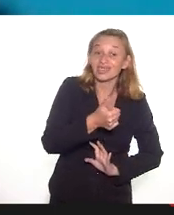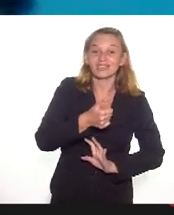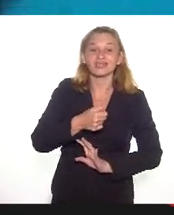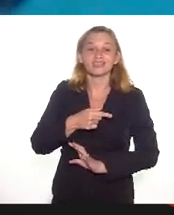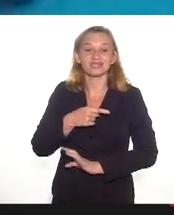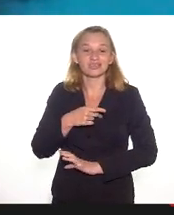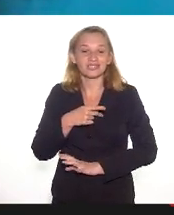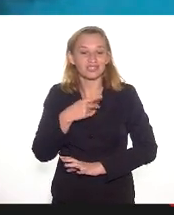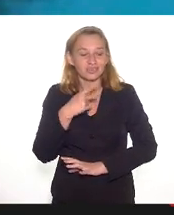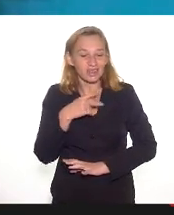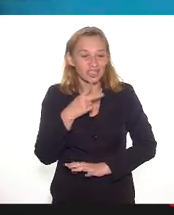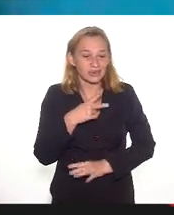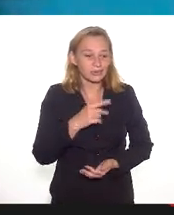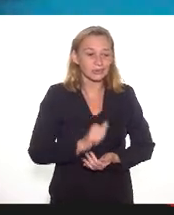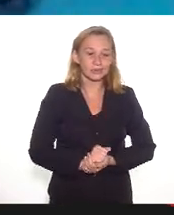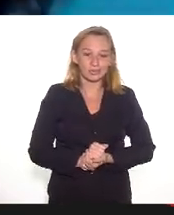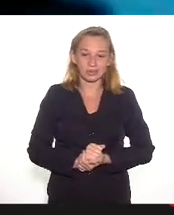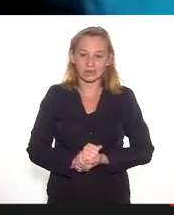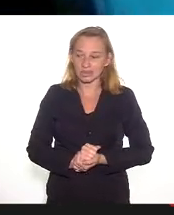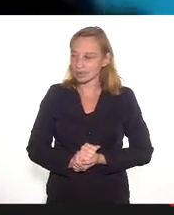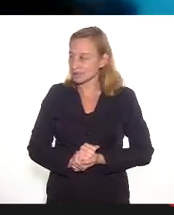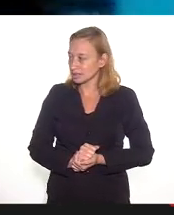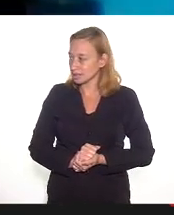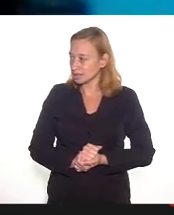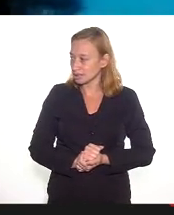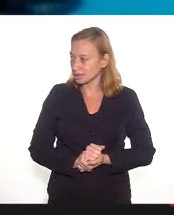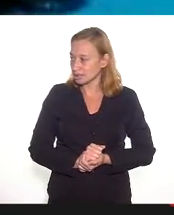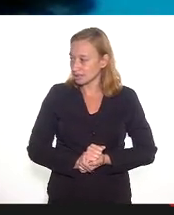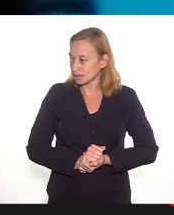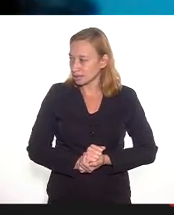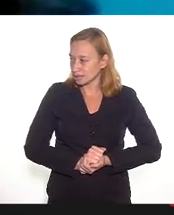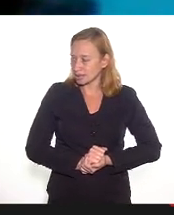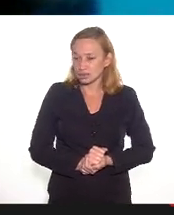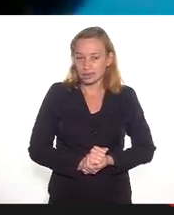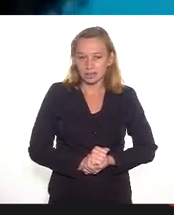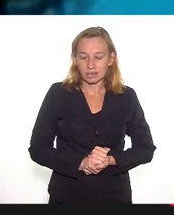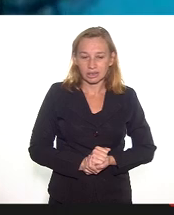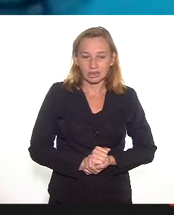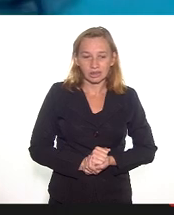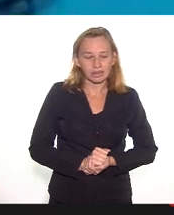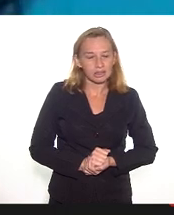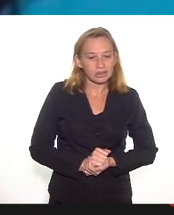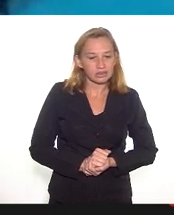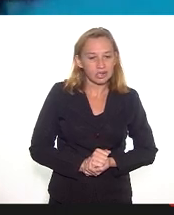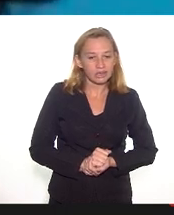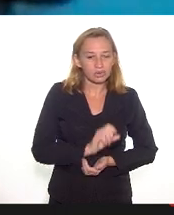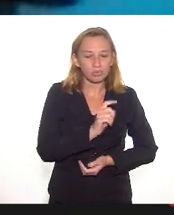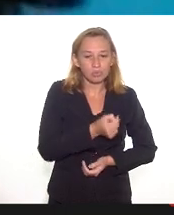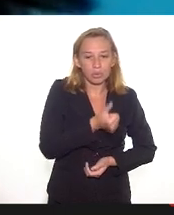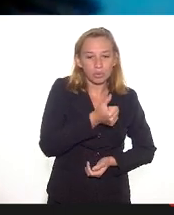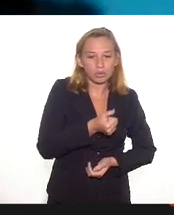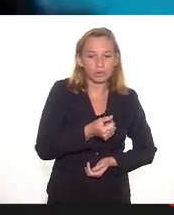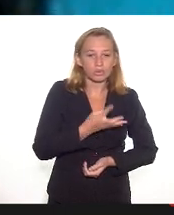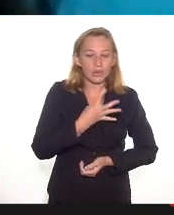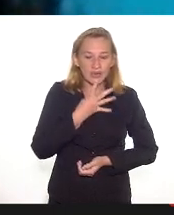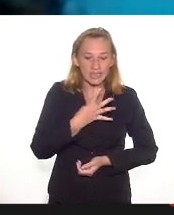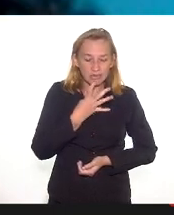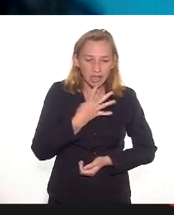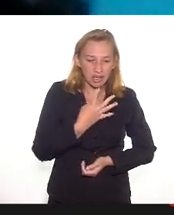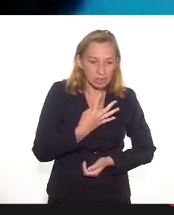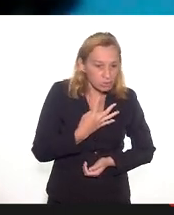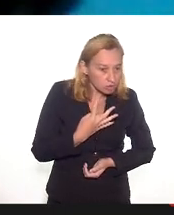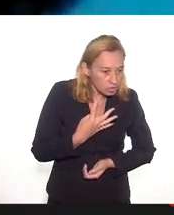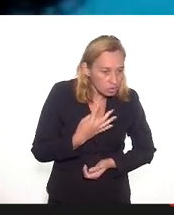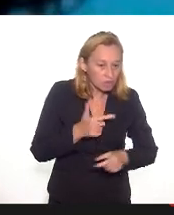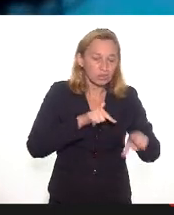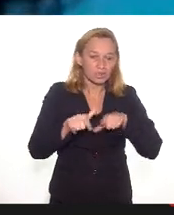panorama que vai do nacional ao local no que diz respeito a esse